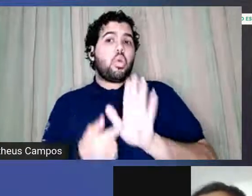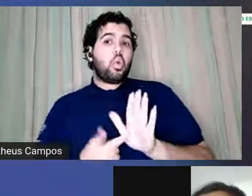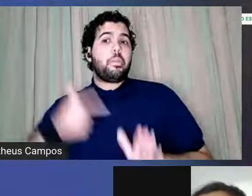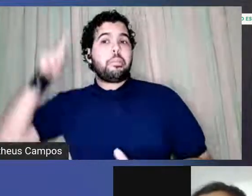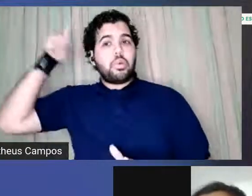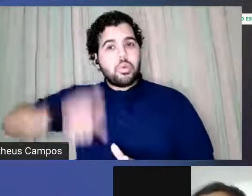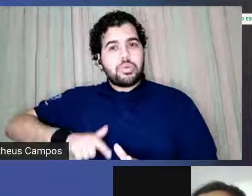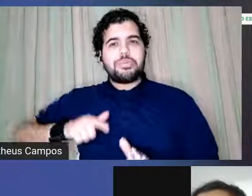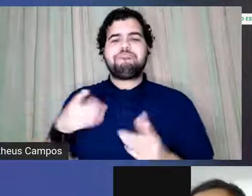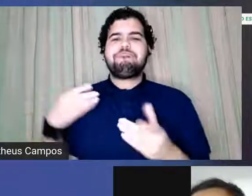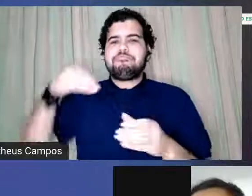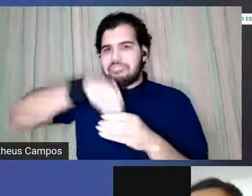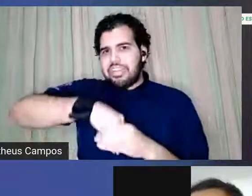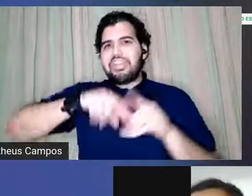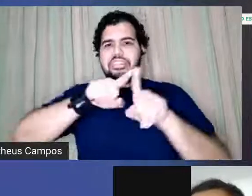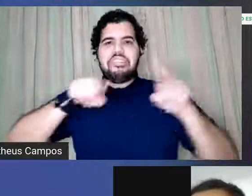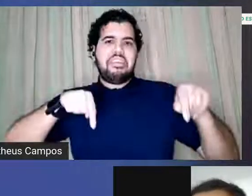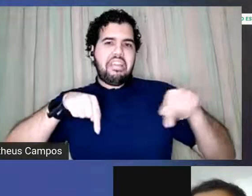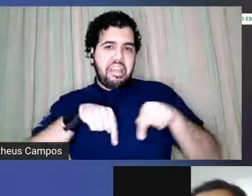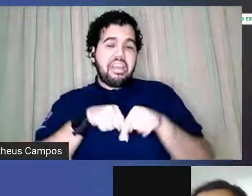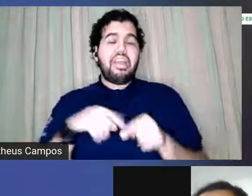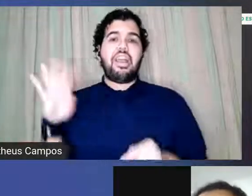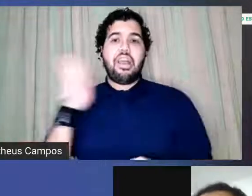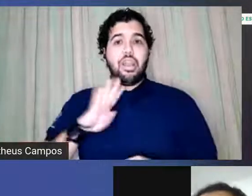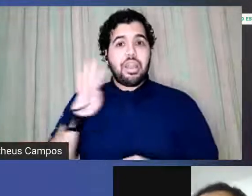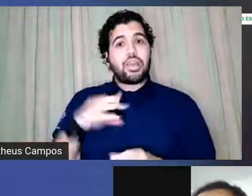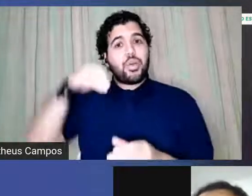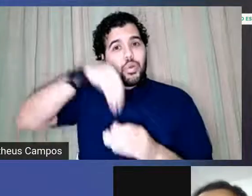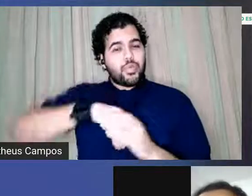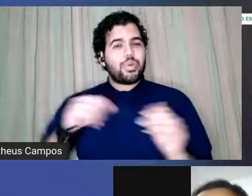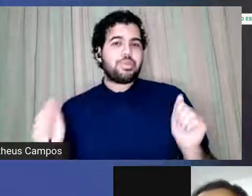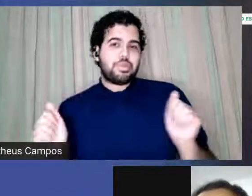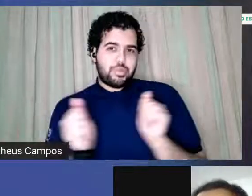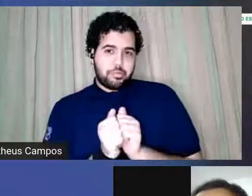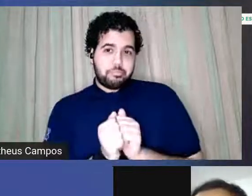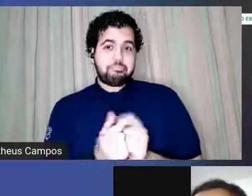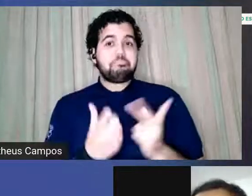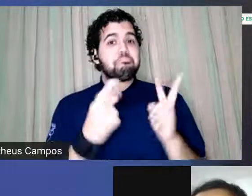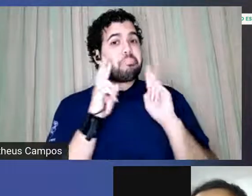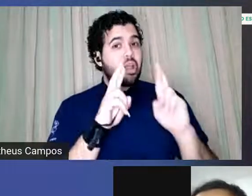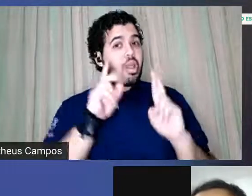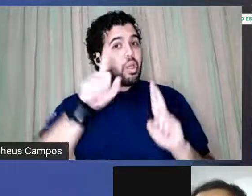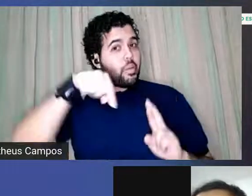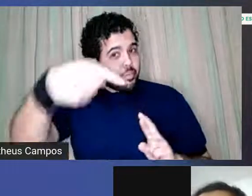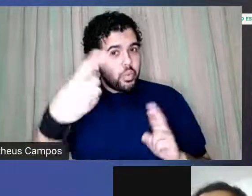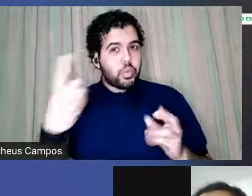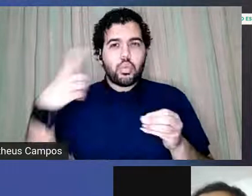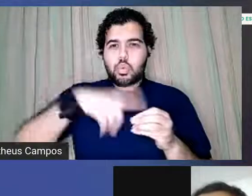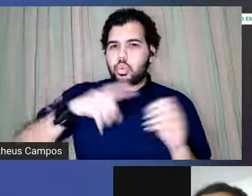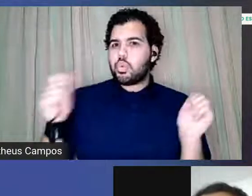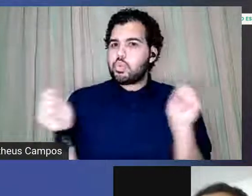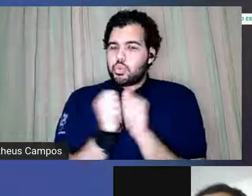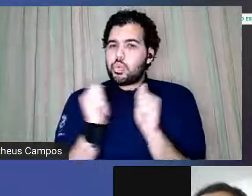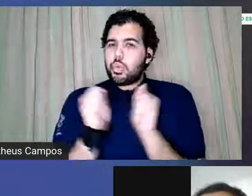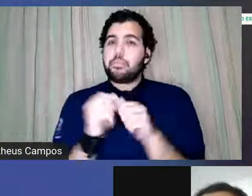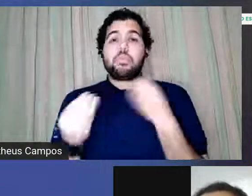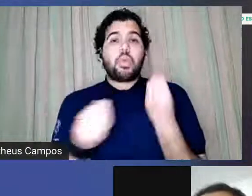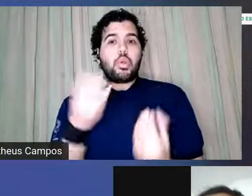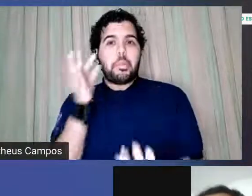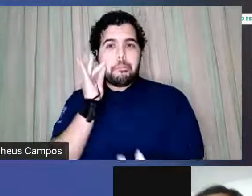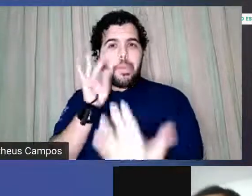é muito bacana de estar nesse espaço espero que na próxima vez que estejamos estejamos na maneira presencial